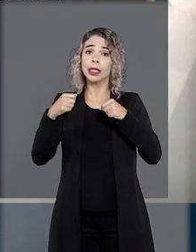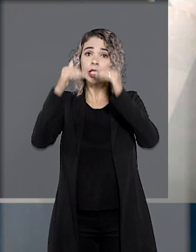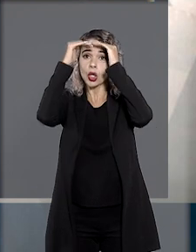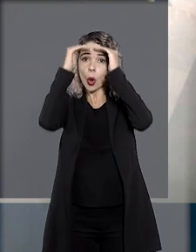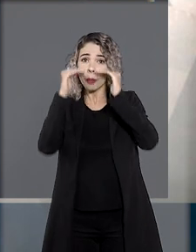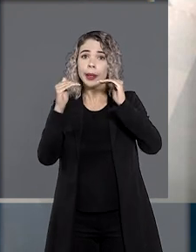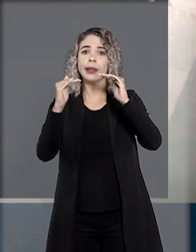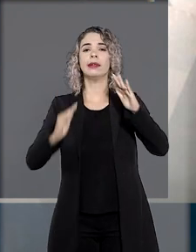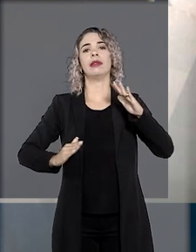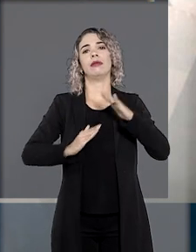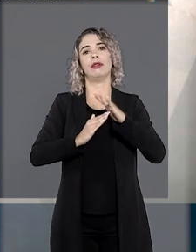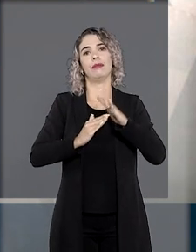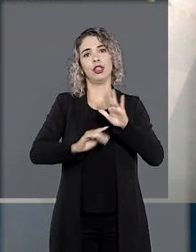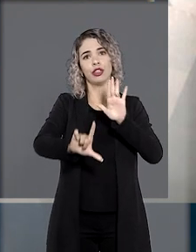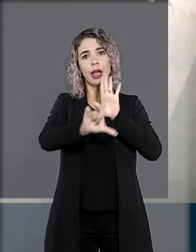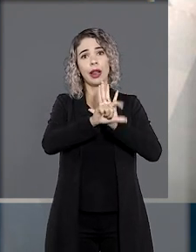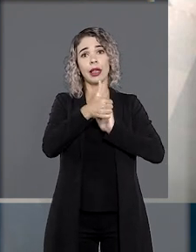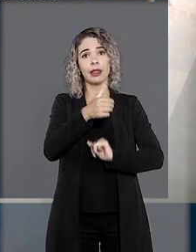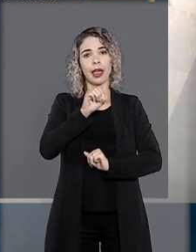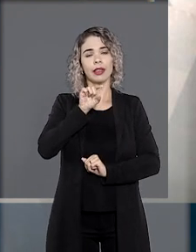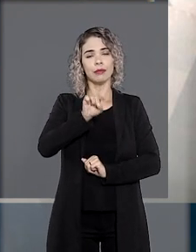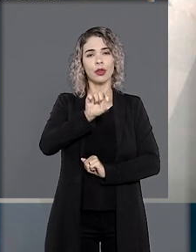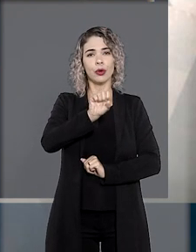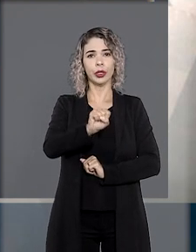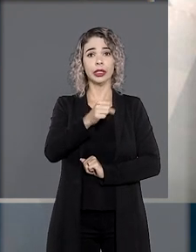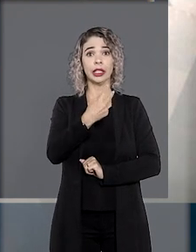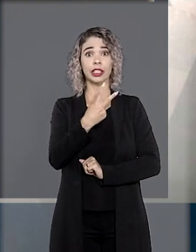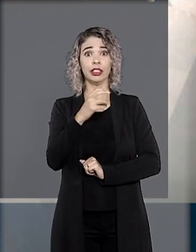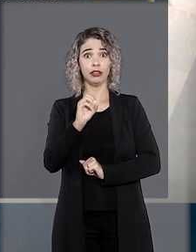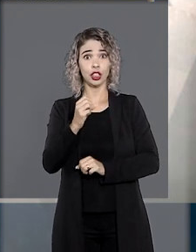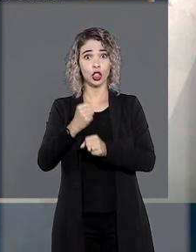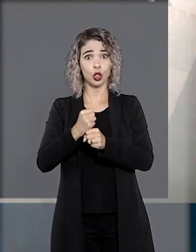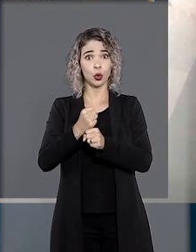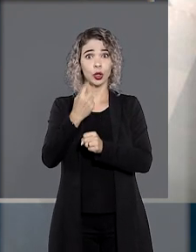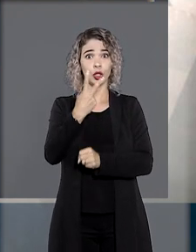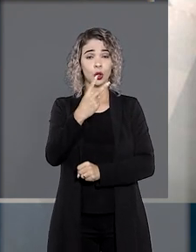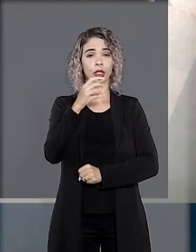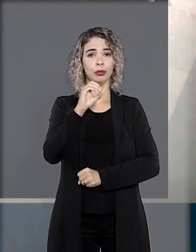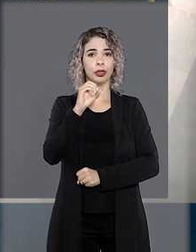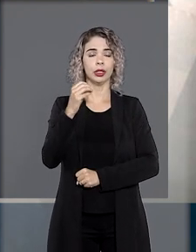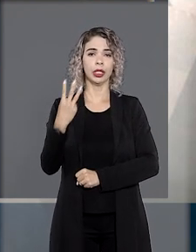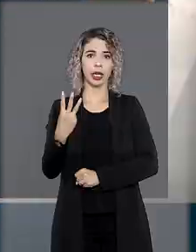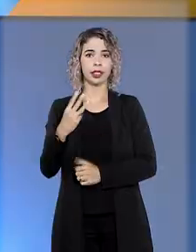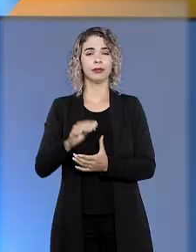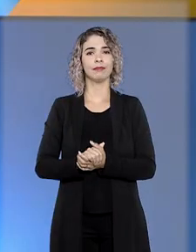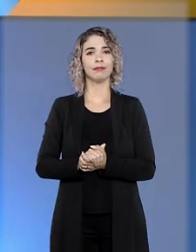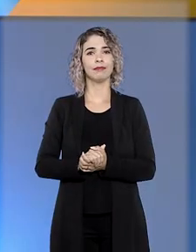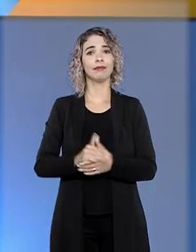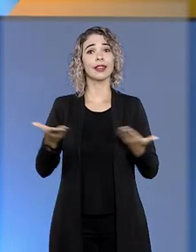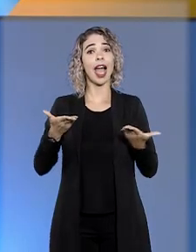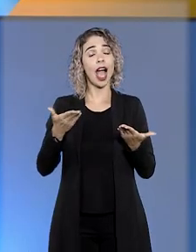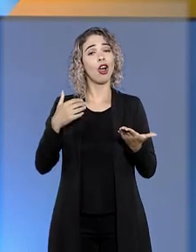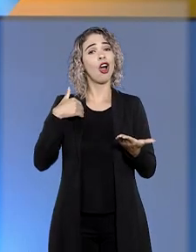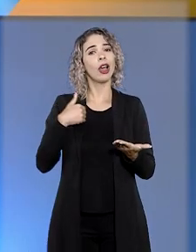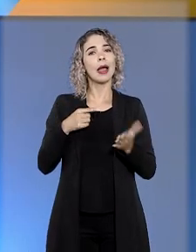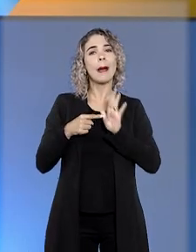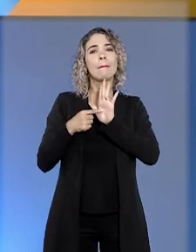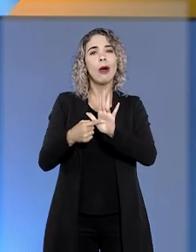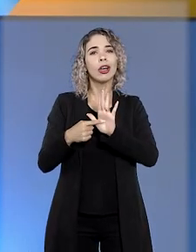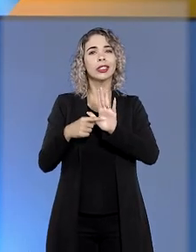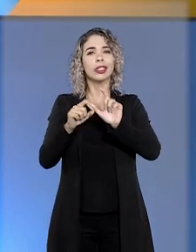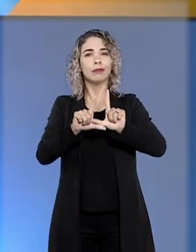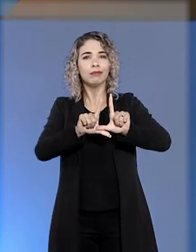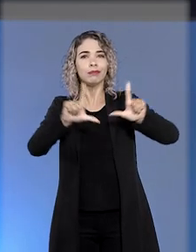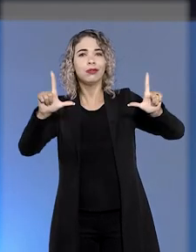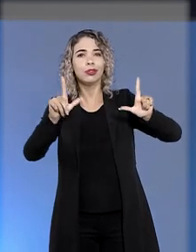a gente se despede com